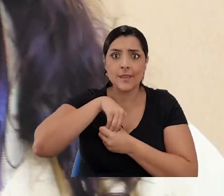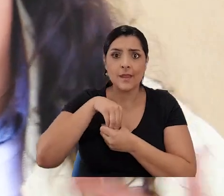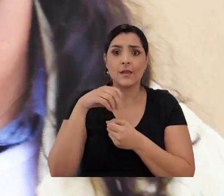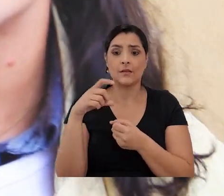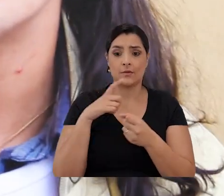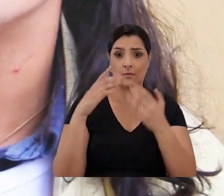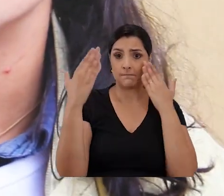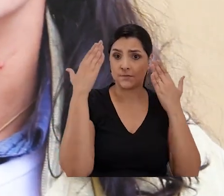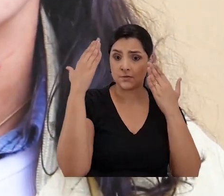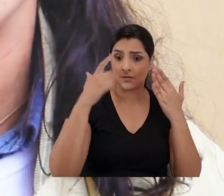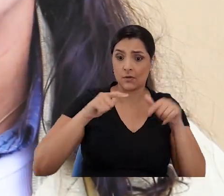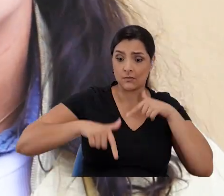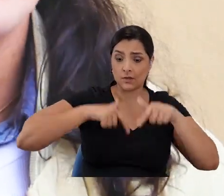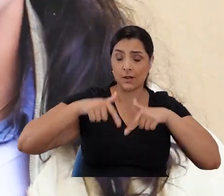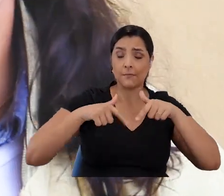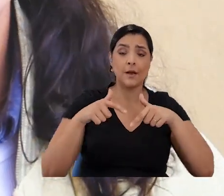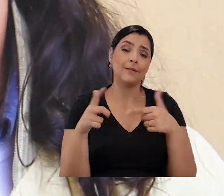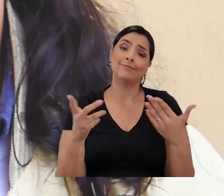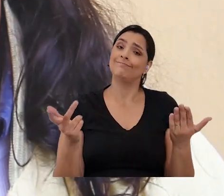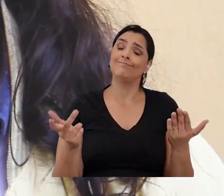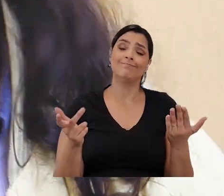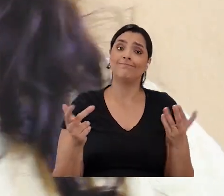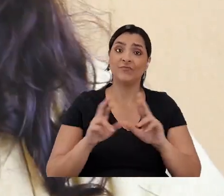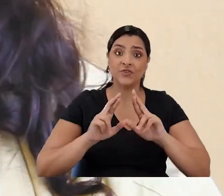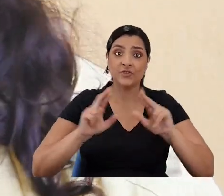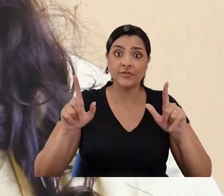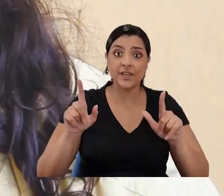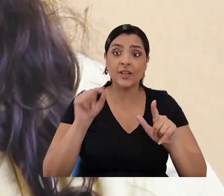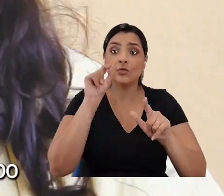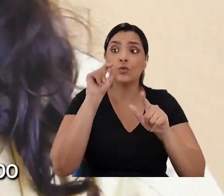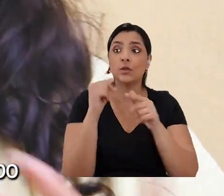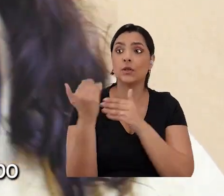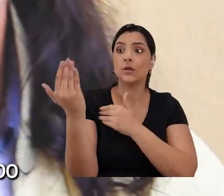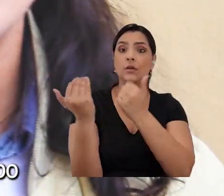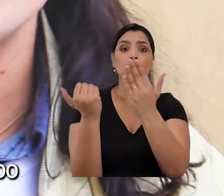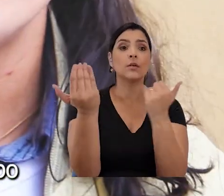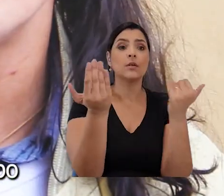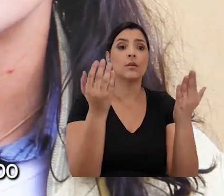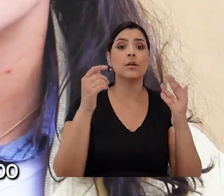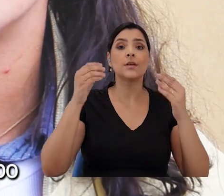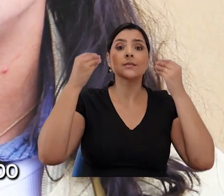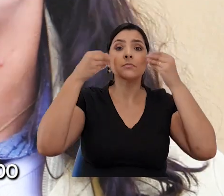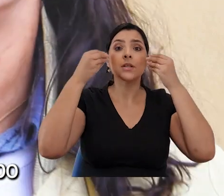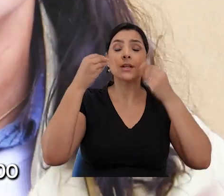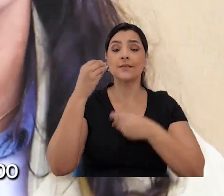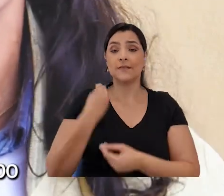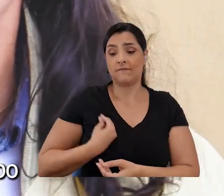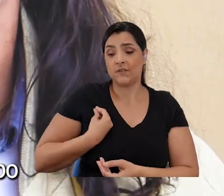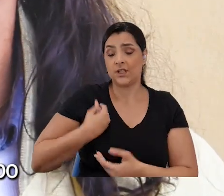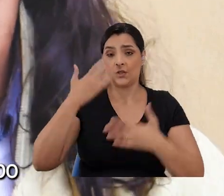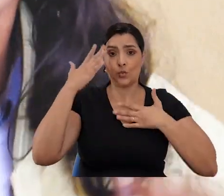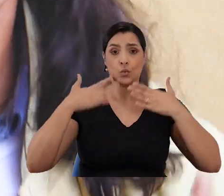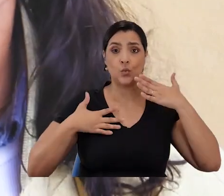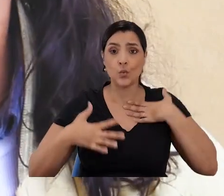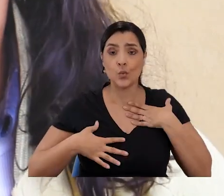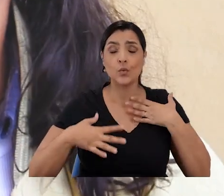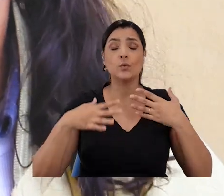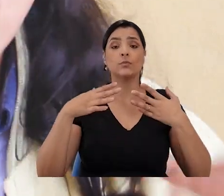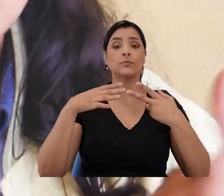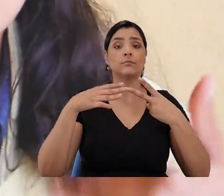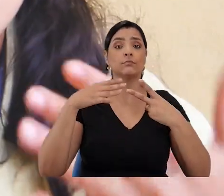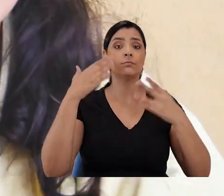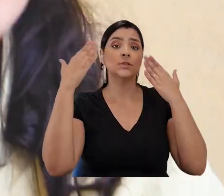espaço clínico ou da atuação enquanto psicólogo, não é uma coisa diferente do que está acoplado à experimentação da vida, tanto do corpo do